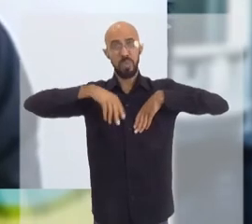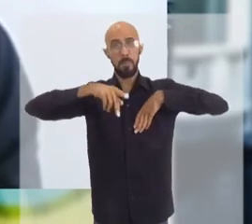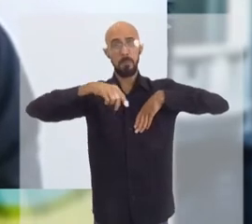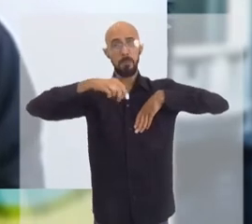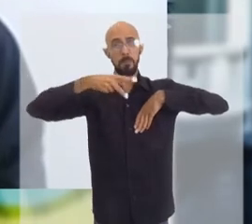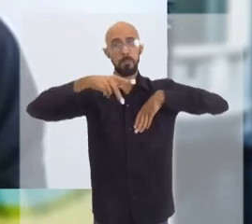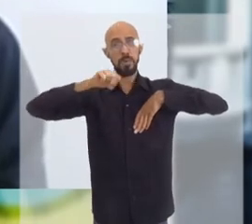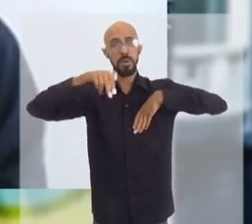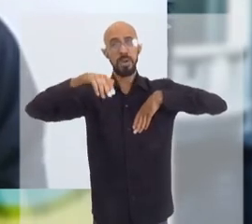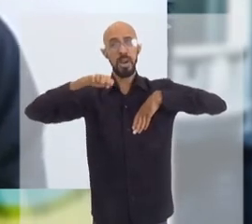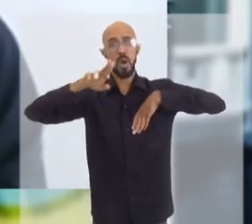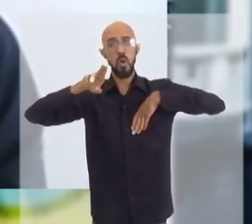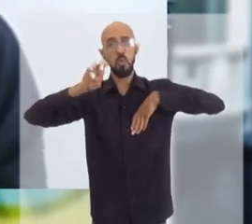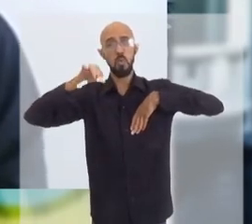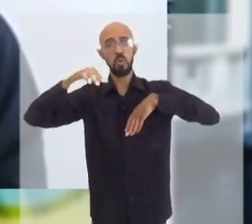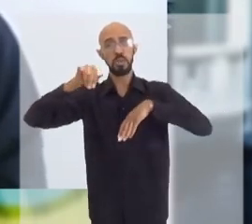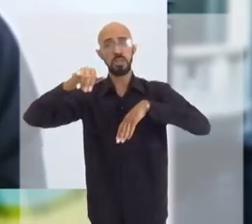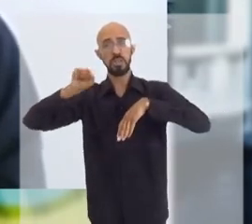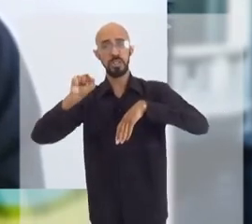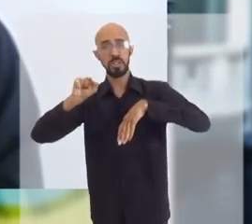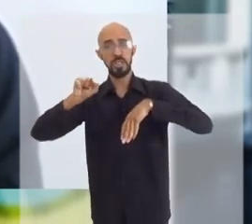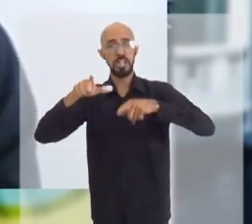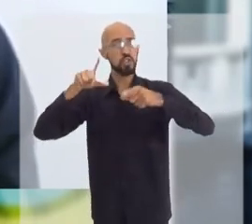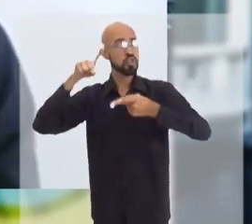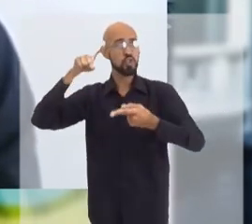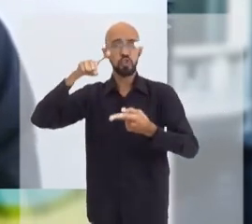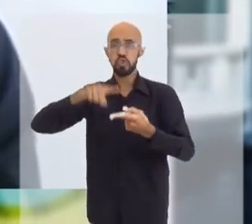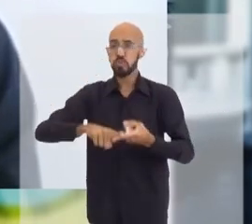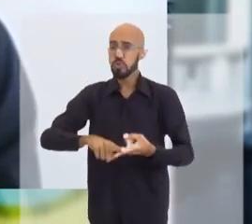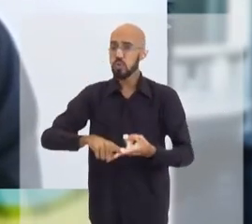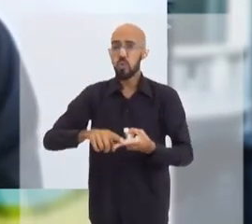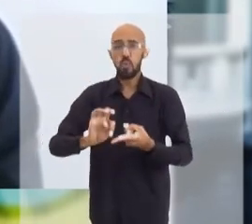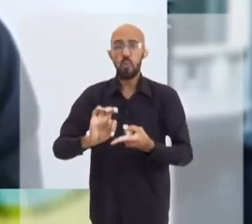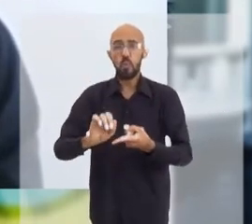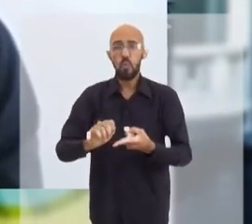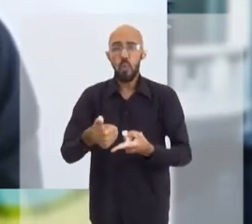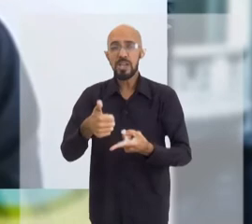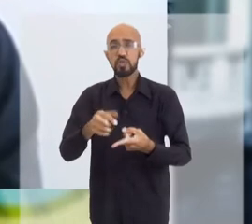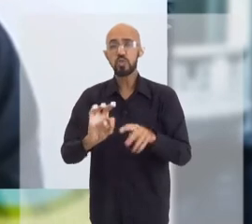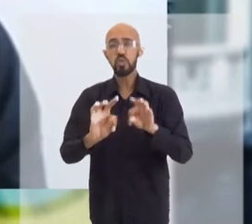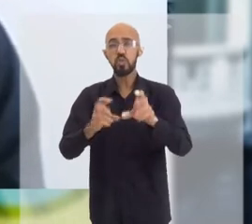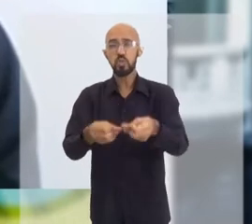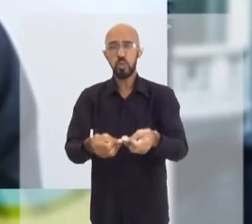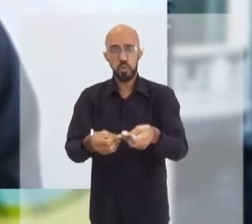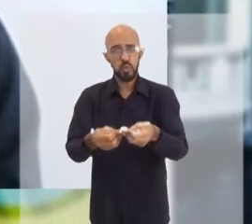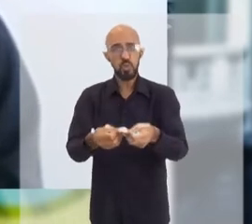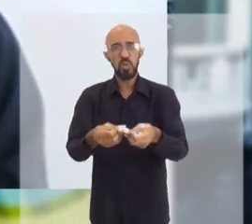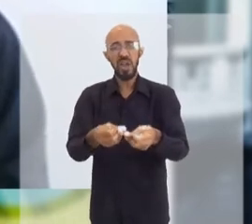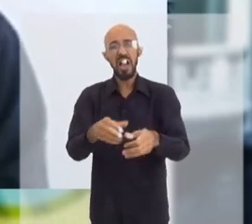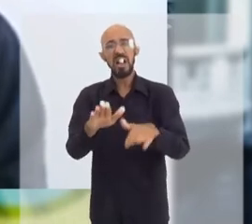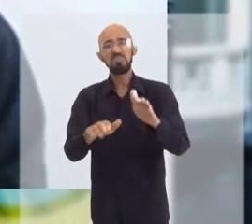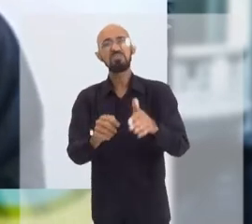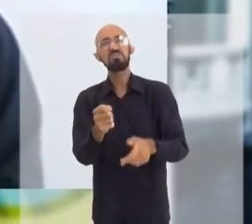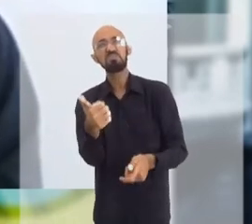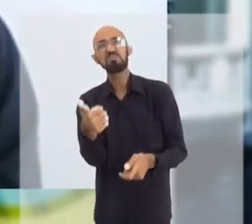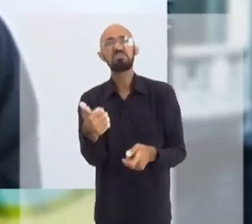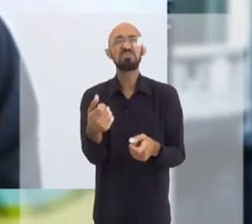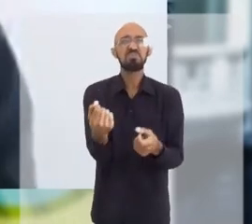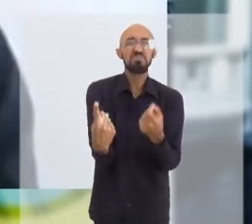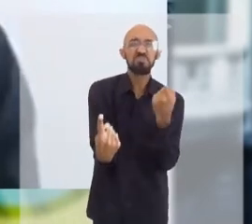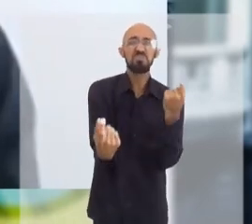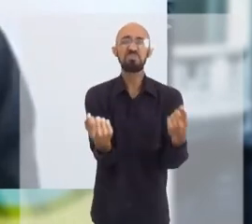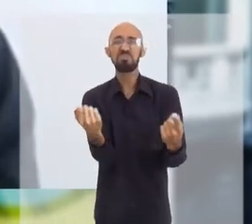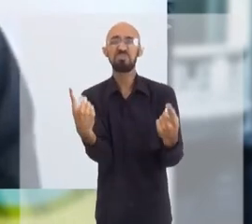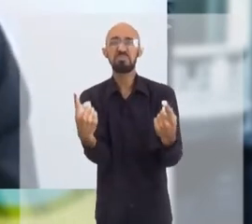hospitalização nas crianças, reduziu drasticamente, eu não interno um caso de pneumonia, o seu interno, eu interno um, dois por ano no meu